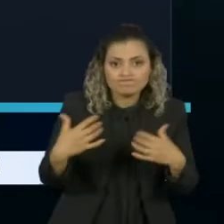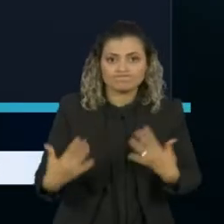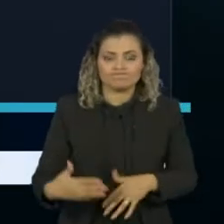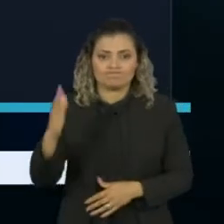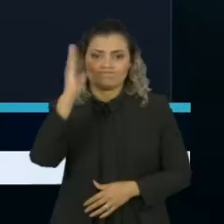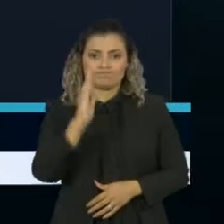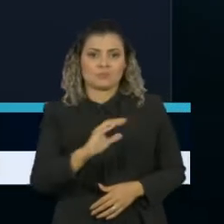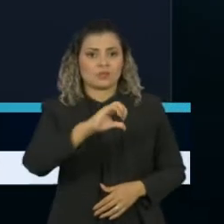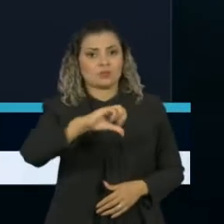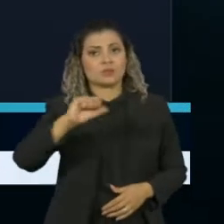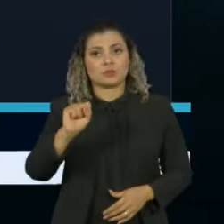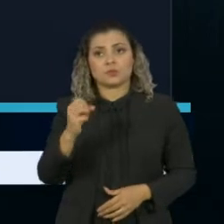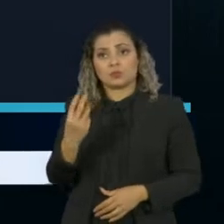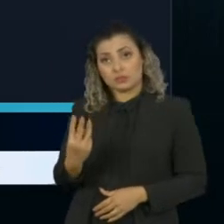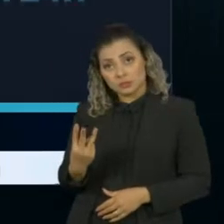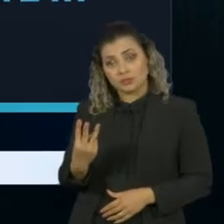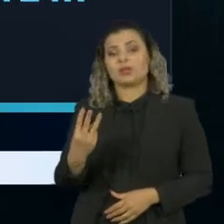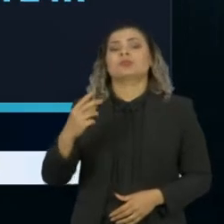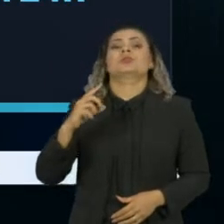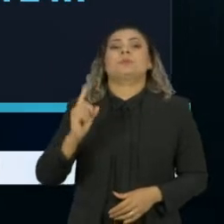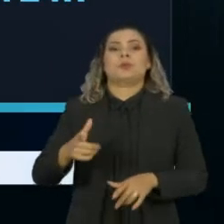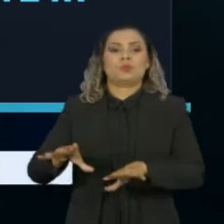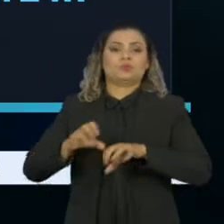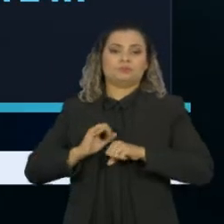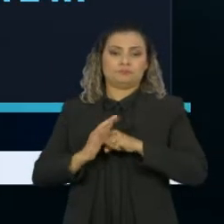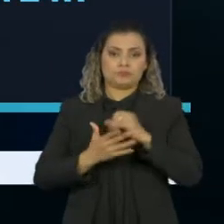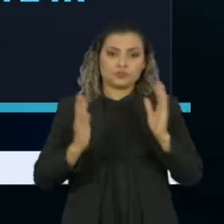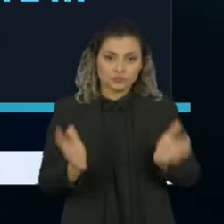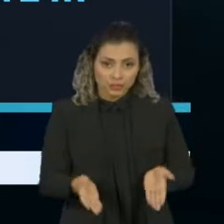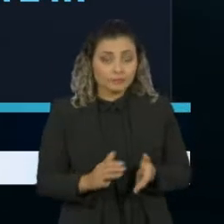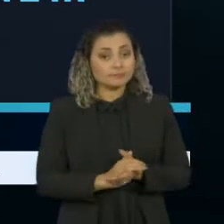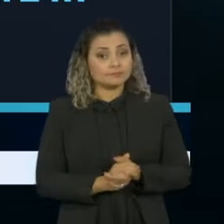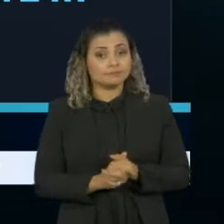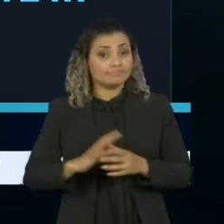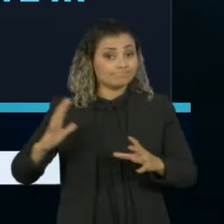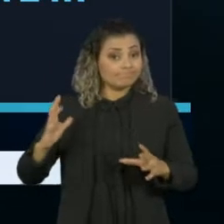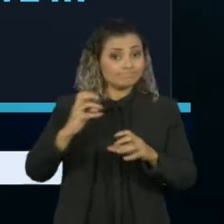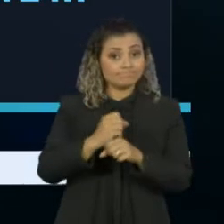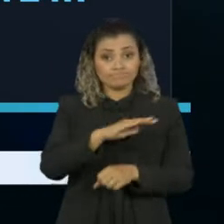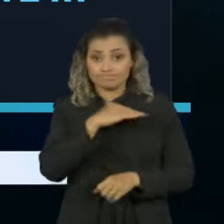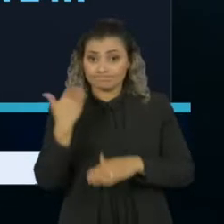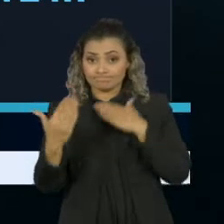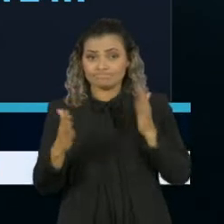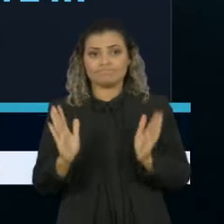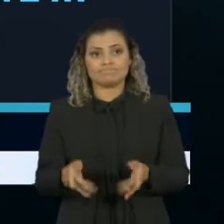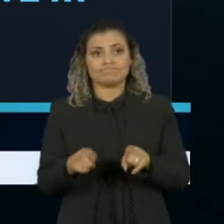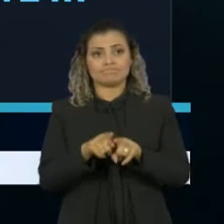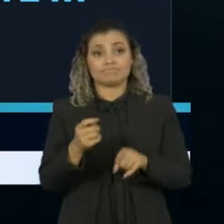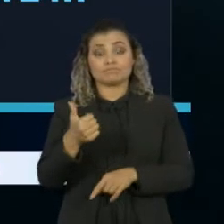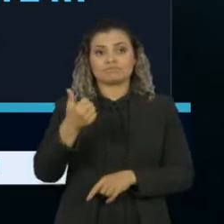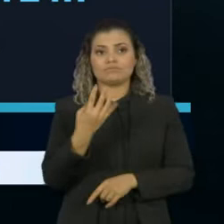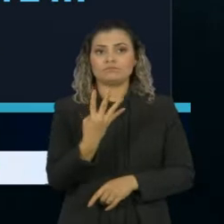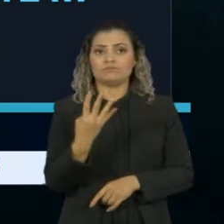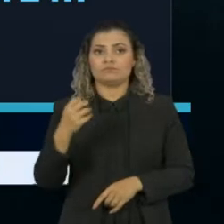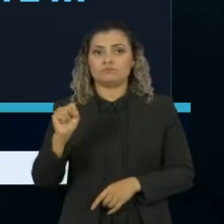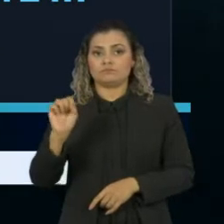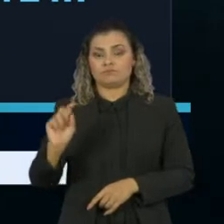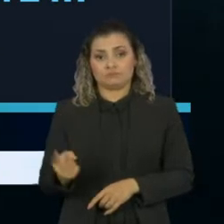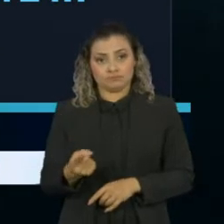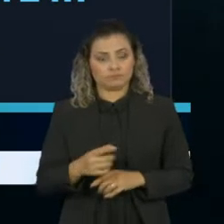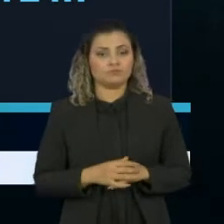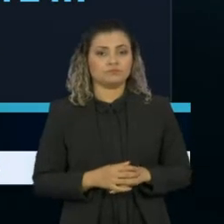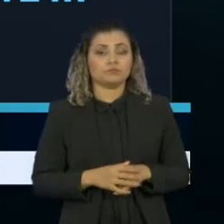983 mil casos confirmados de covid-19. O número de mortos já está perto de 48 mil.